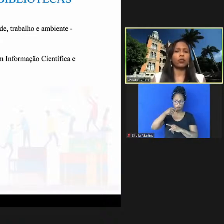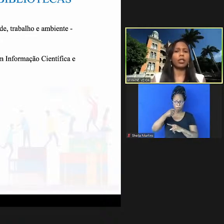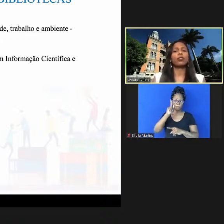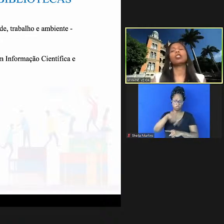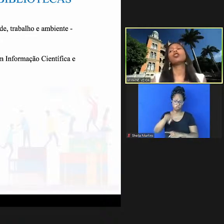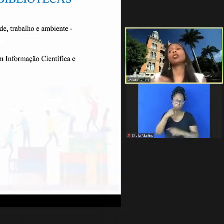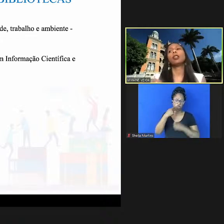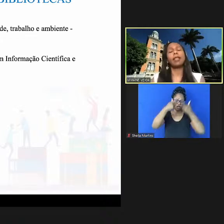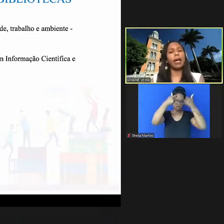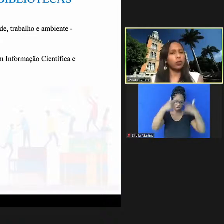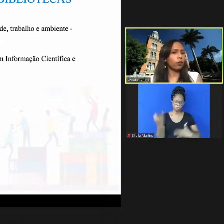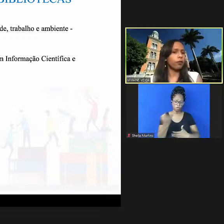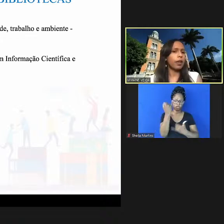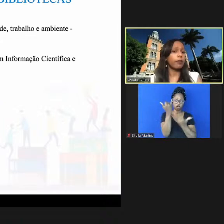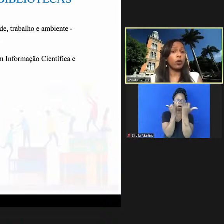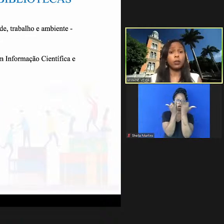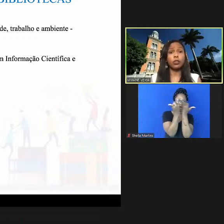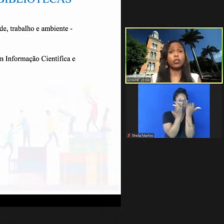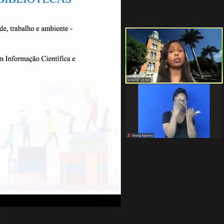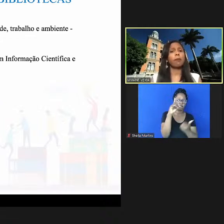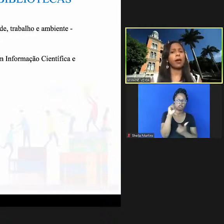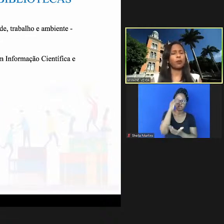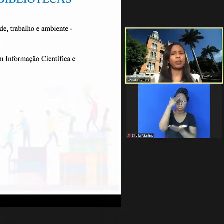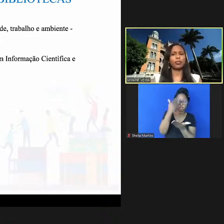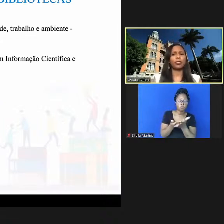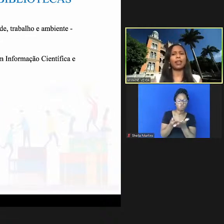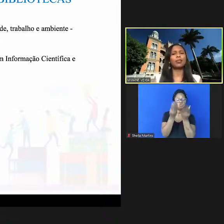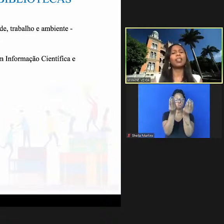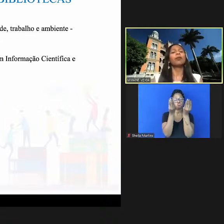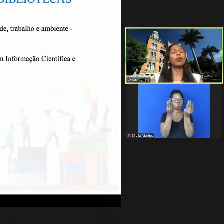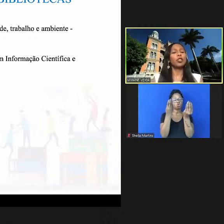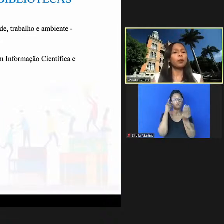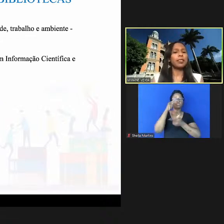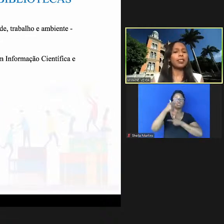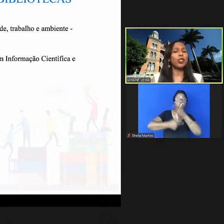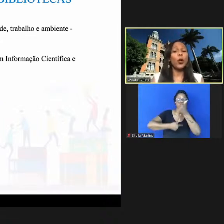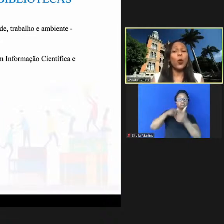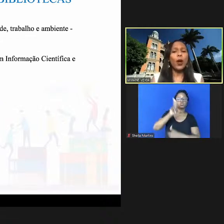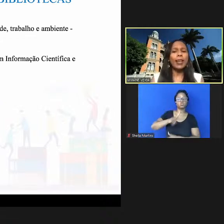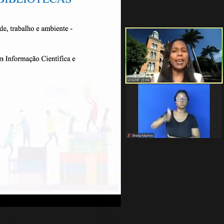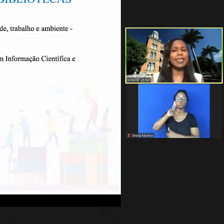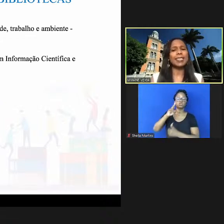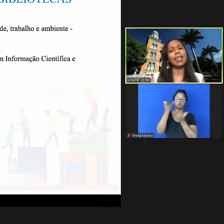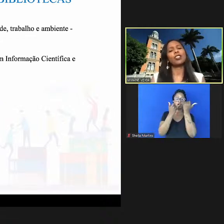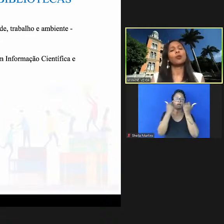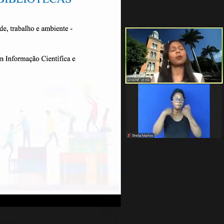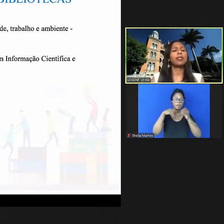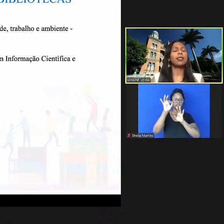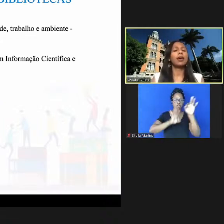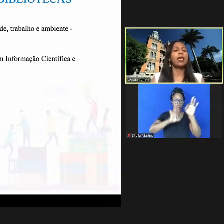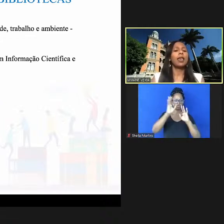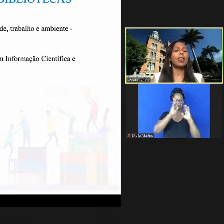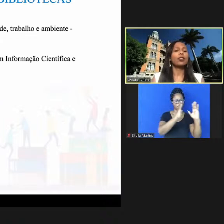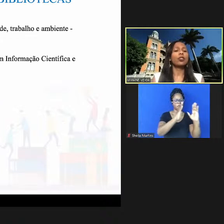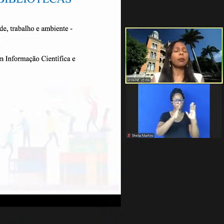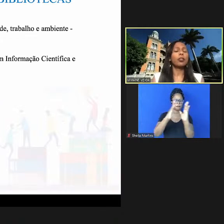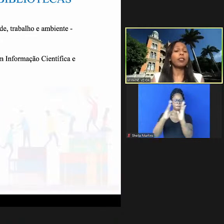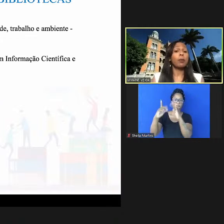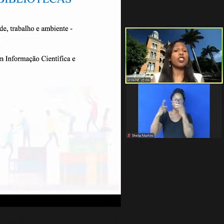importância da gente ter acesso aos dados da gente ter dados confiáveis como que a gente trabalha com esses dados então a gente precisa de organizar a gente precisa